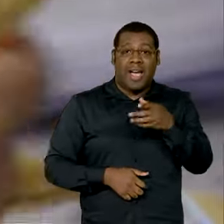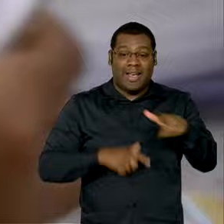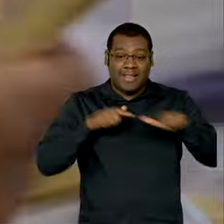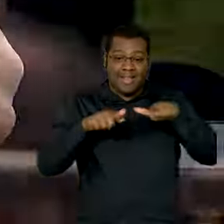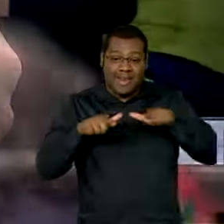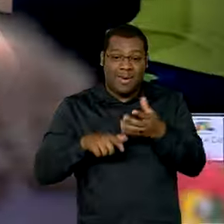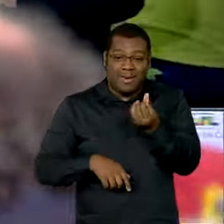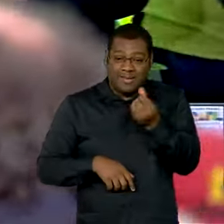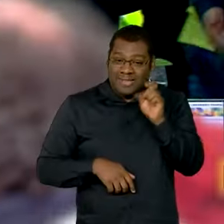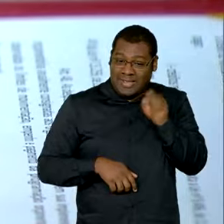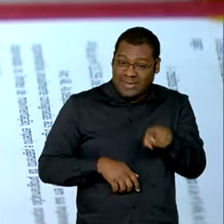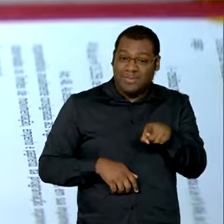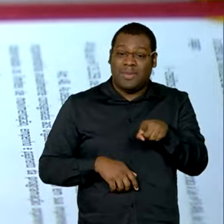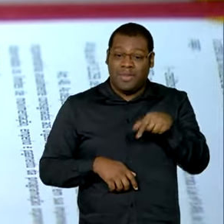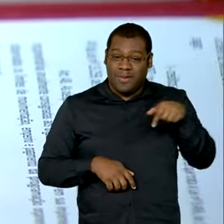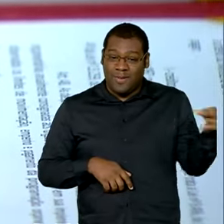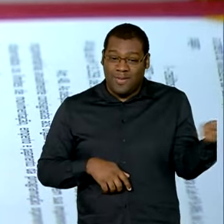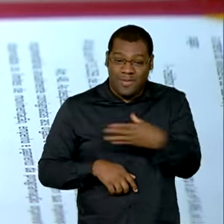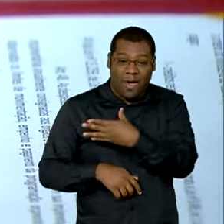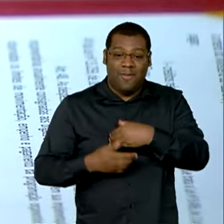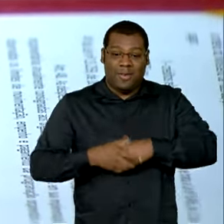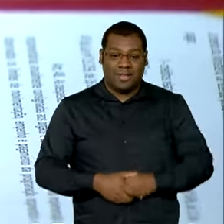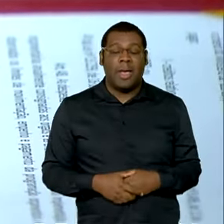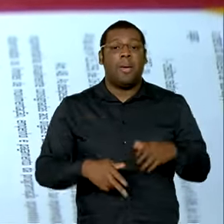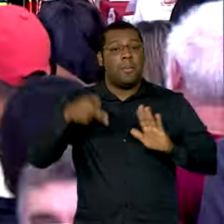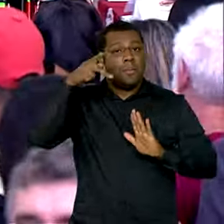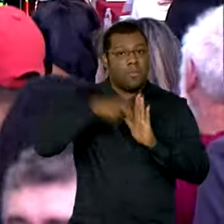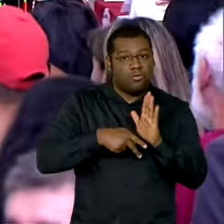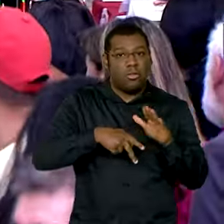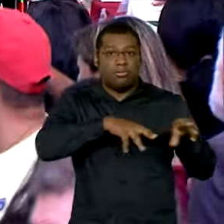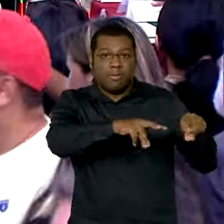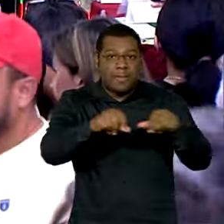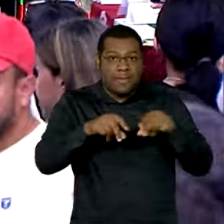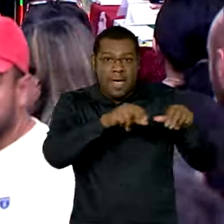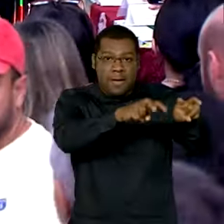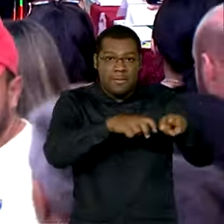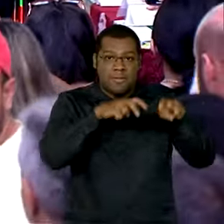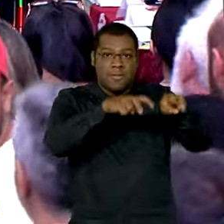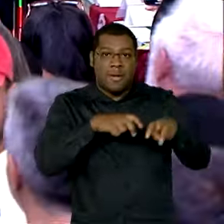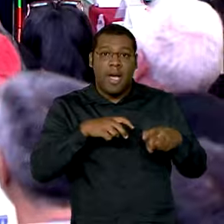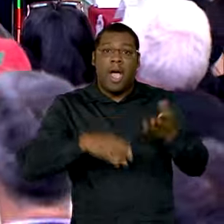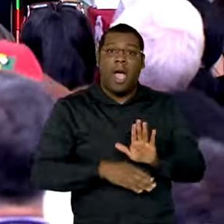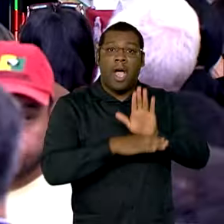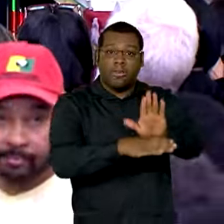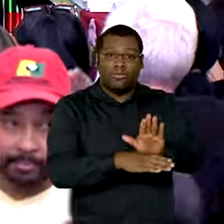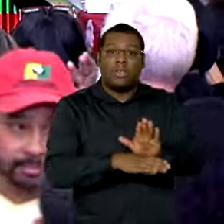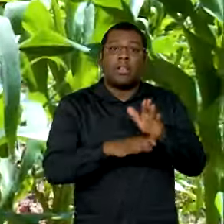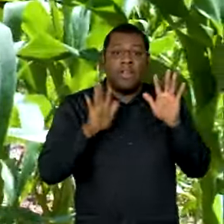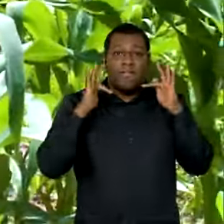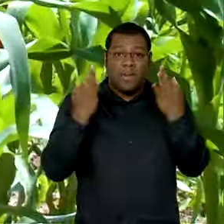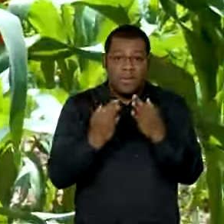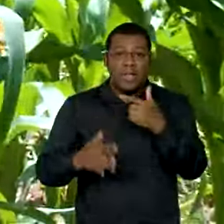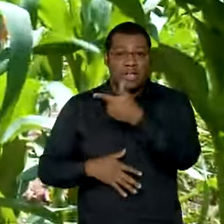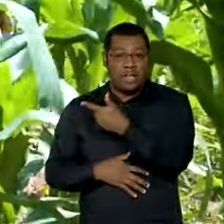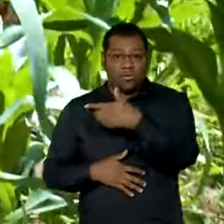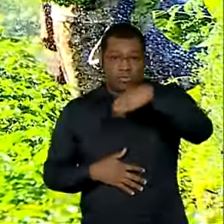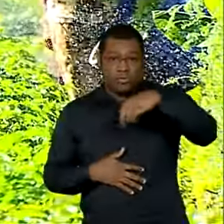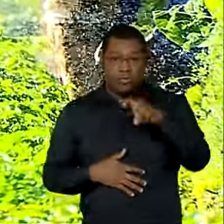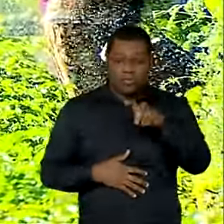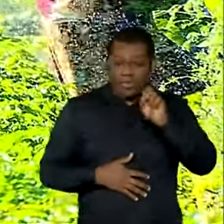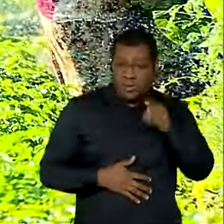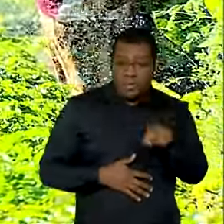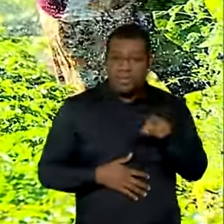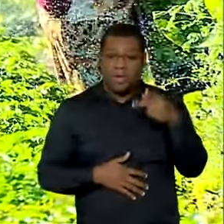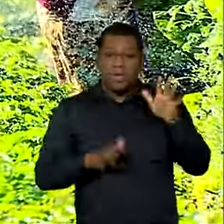ano no Brasil. Terra da Gente, lançado o programa que vai assentar 295 mil famílias que